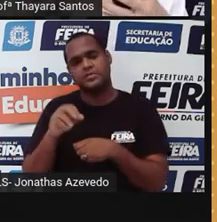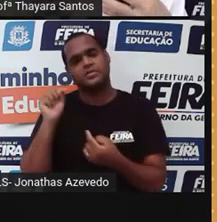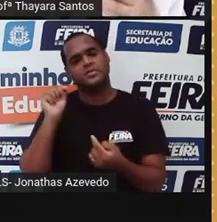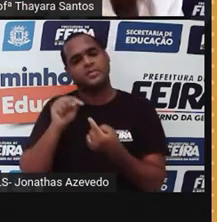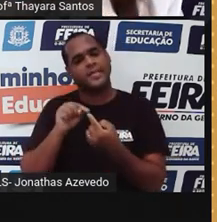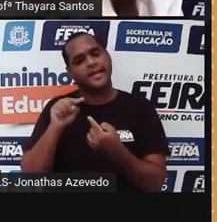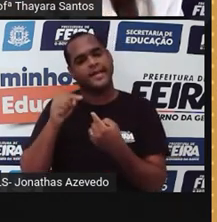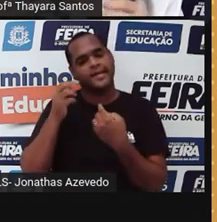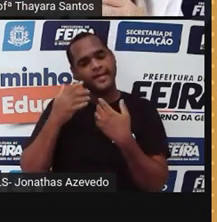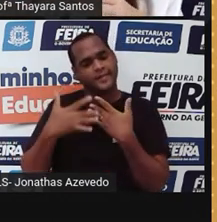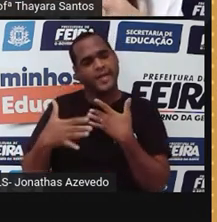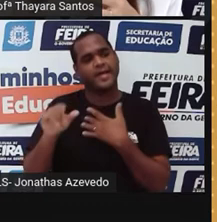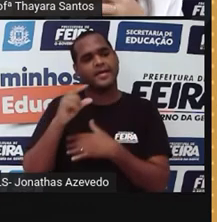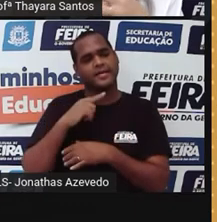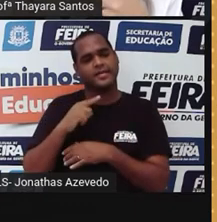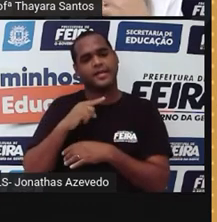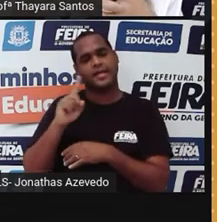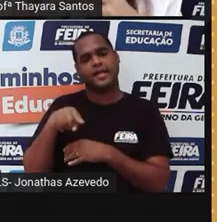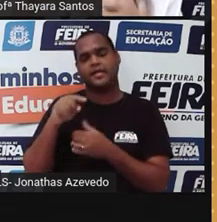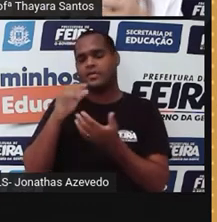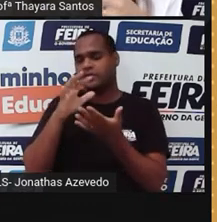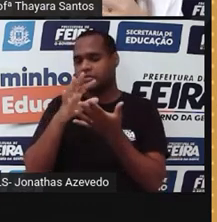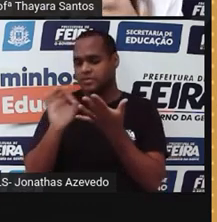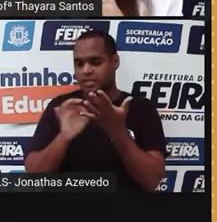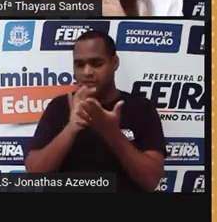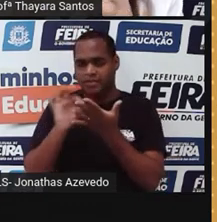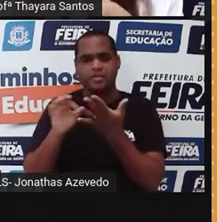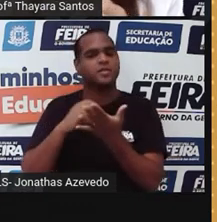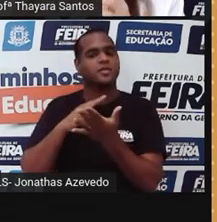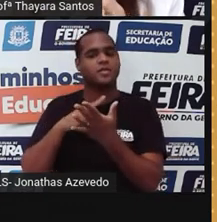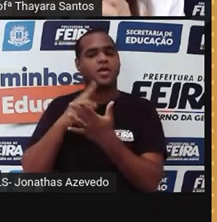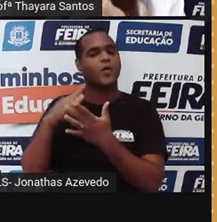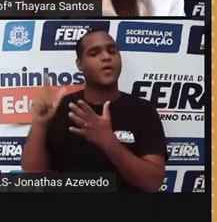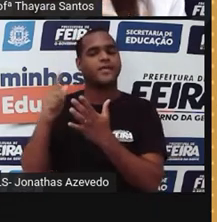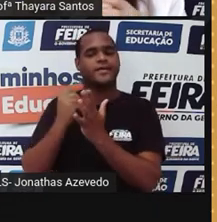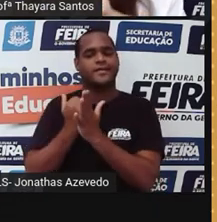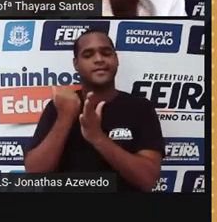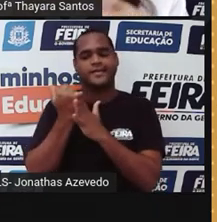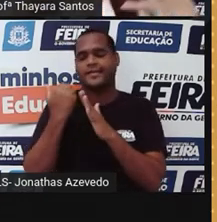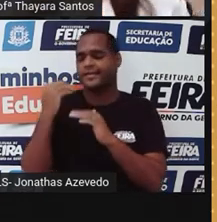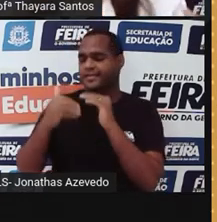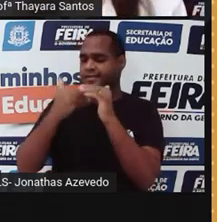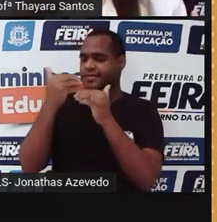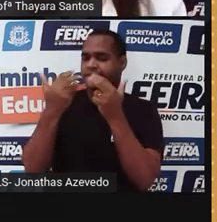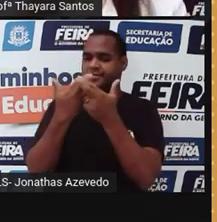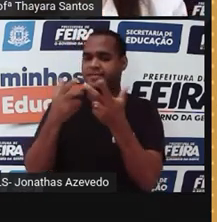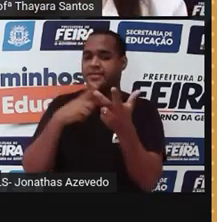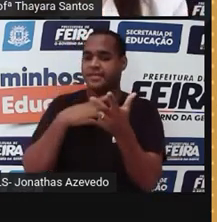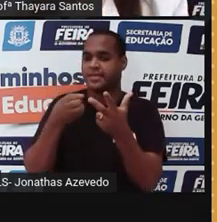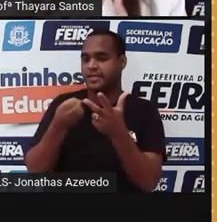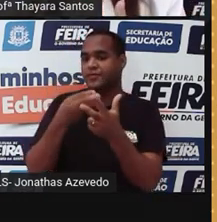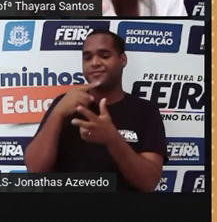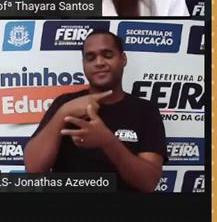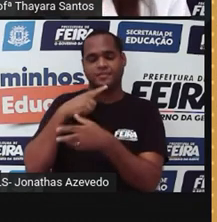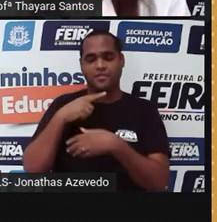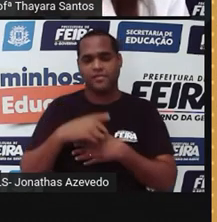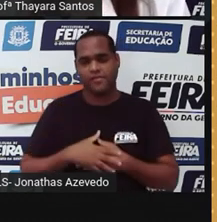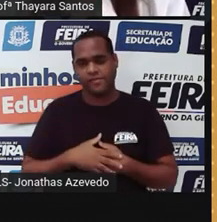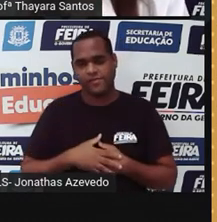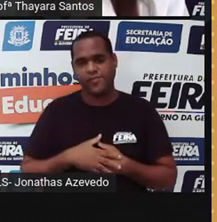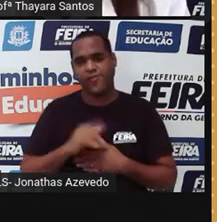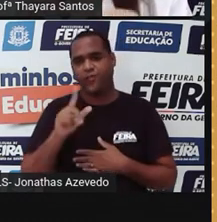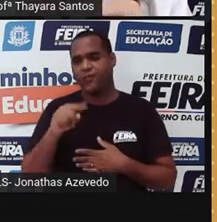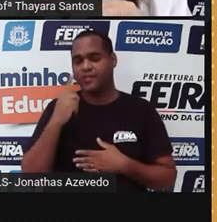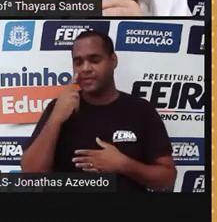a partir dali, aquela célula, ela vai, ó, se multiplicar, se desenvolver e vai gerar um organismo. É assim que eles